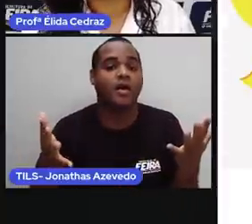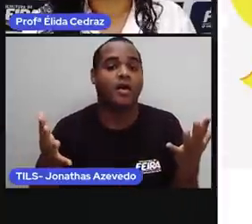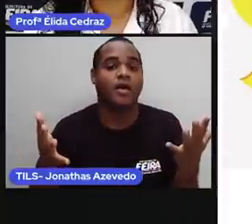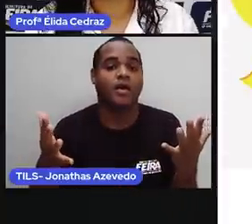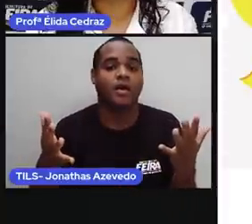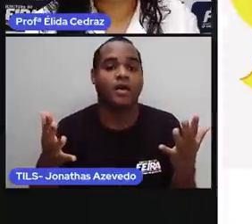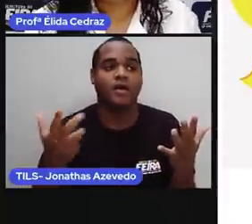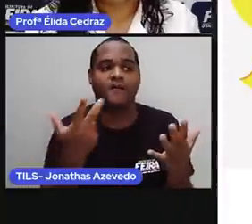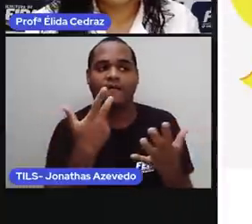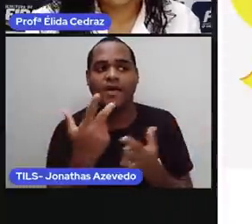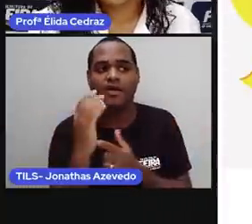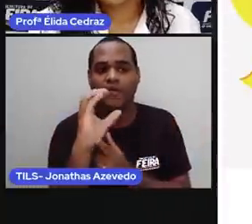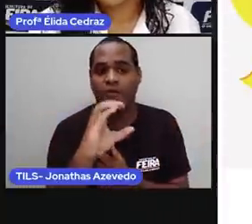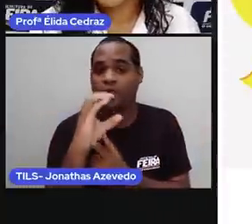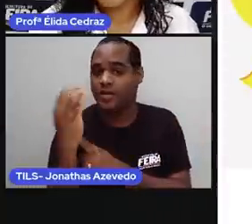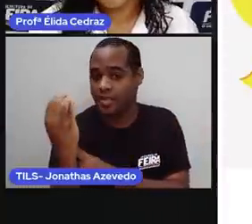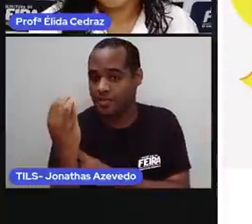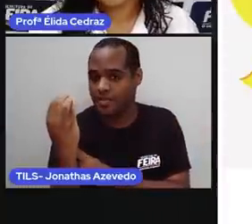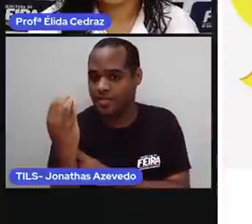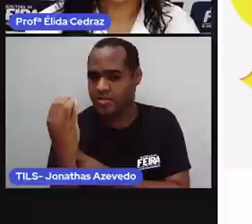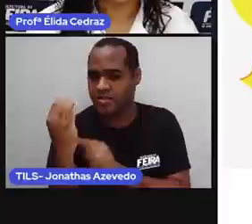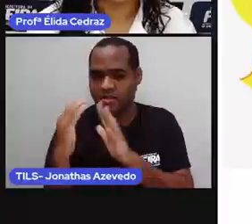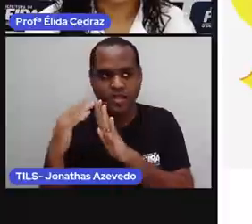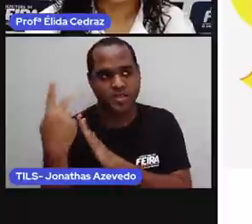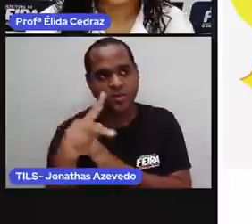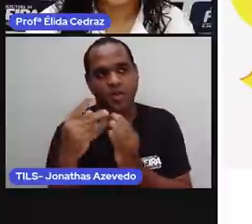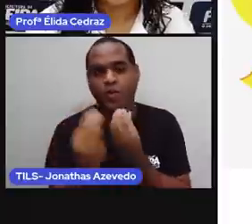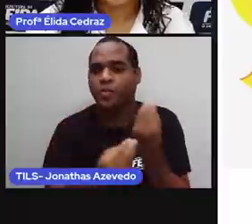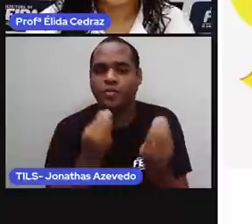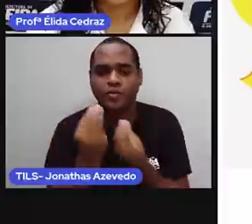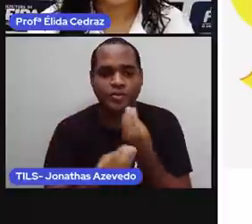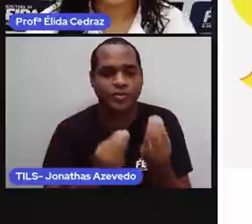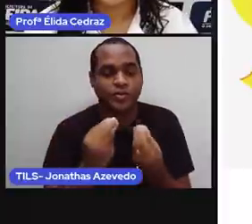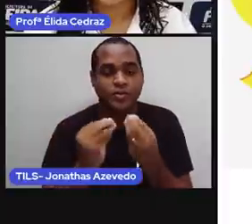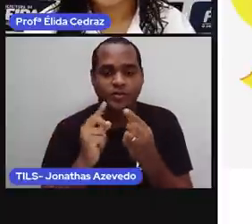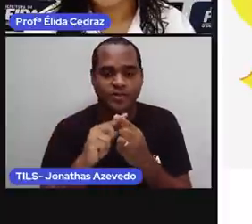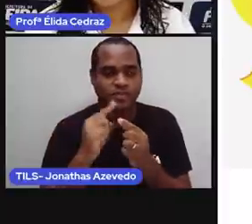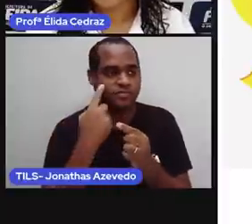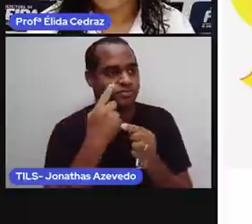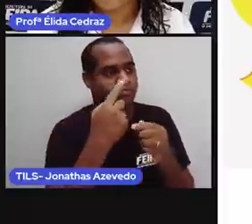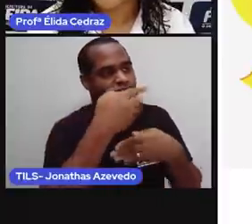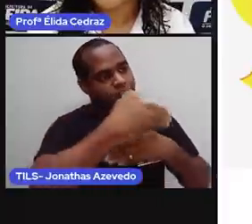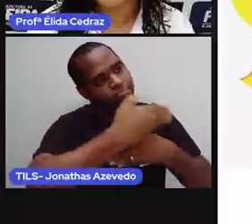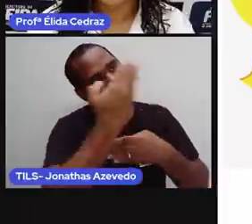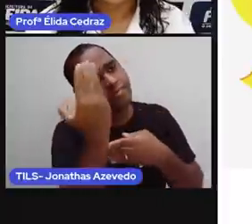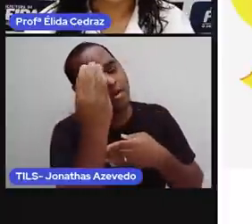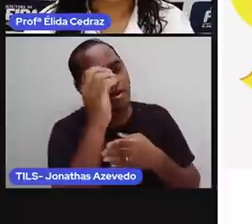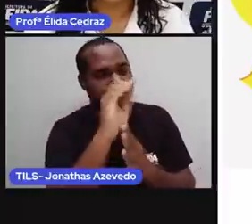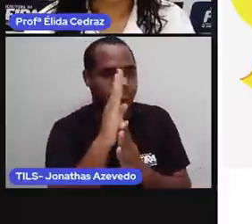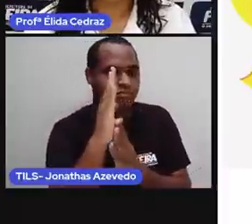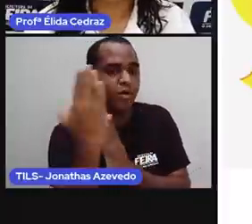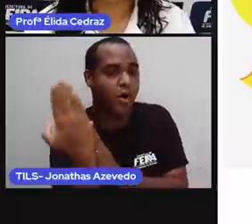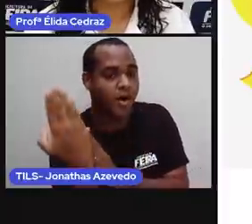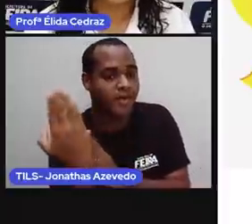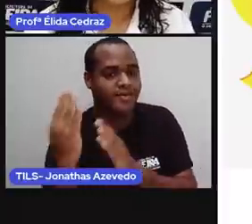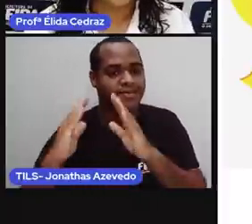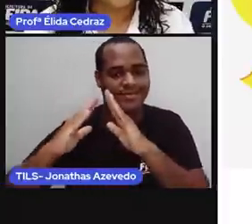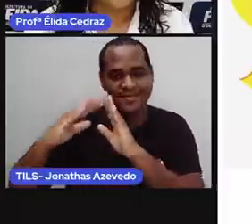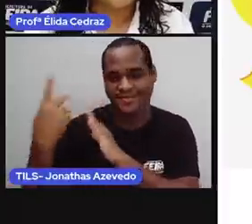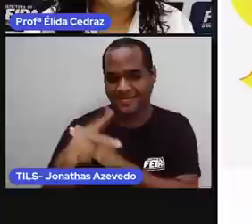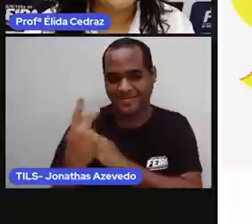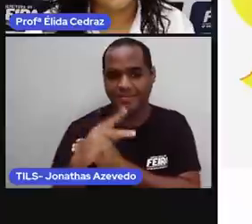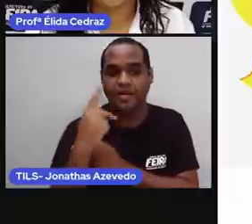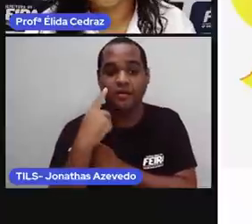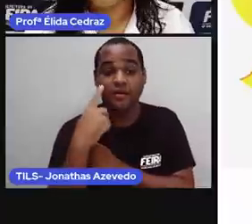Como tá o tempo aí, aonde você mora? Dá uma olhadinha pela janela, pela porta e vê aí como é que tá